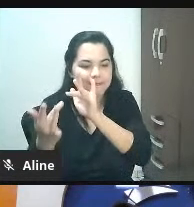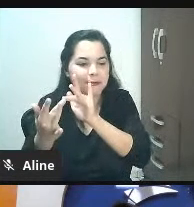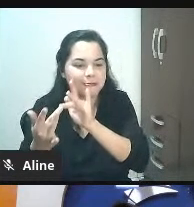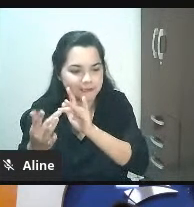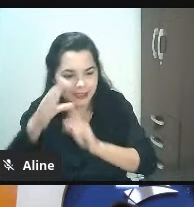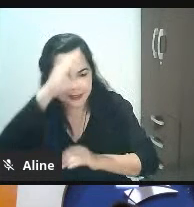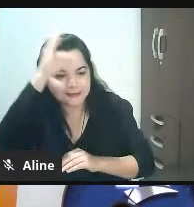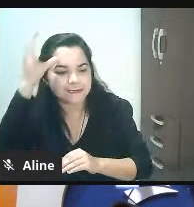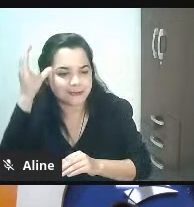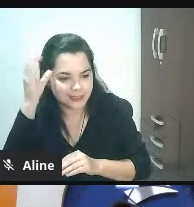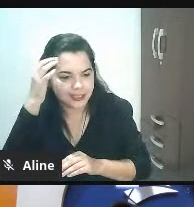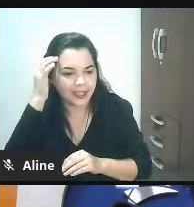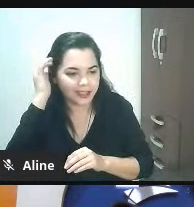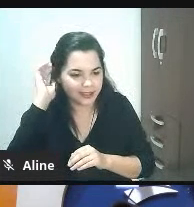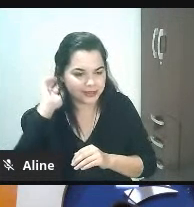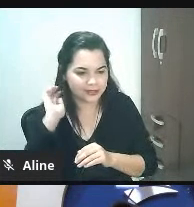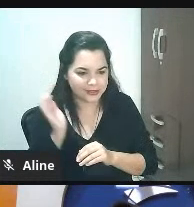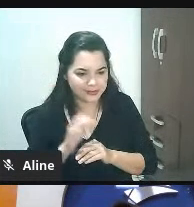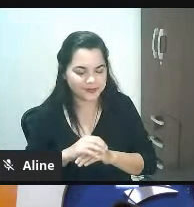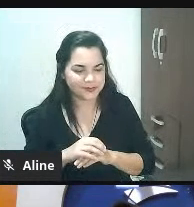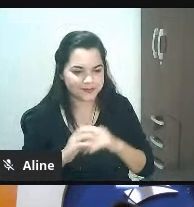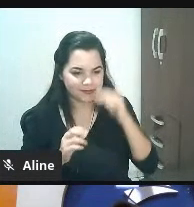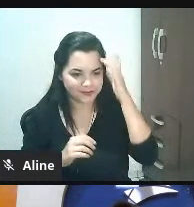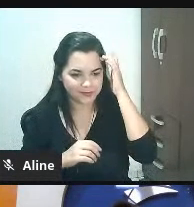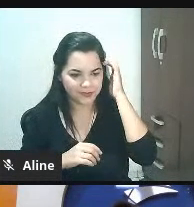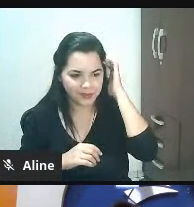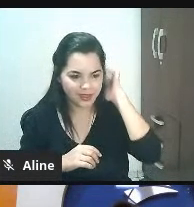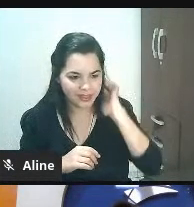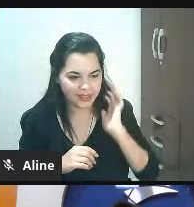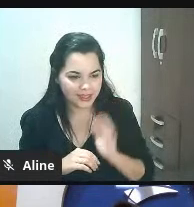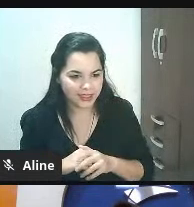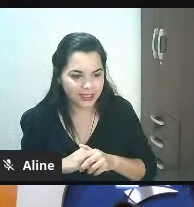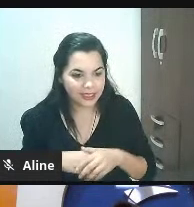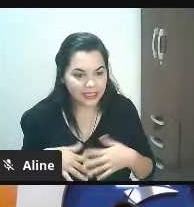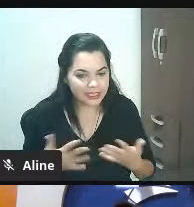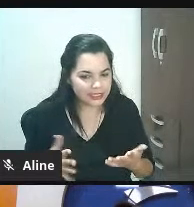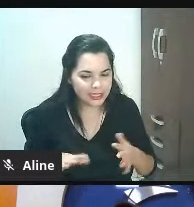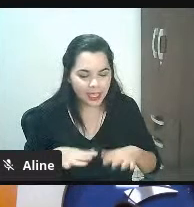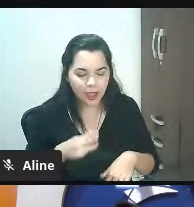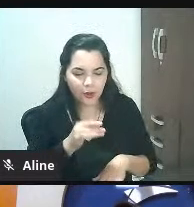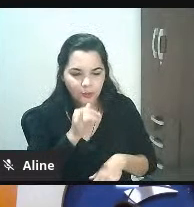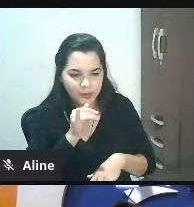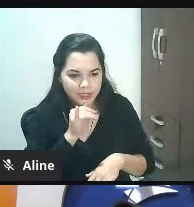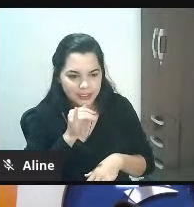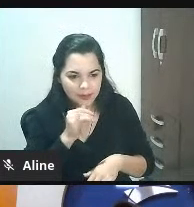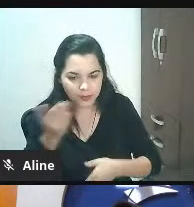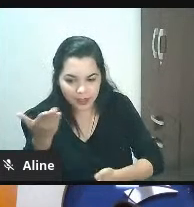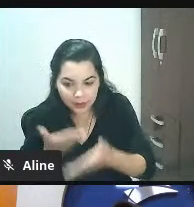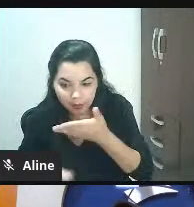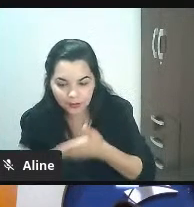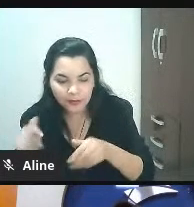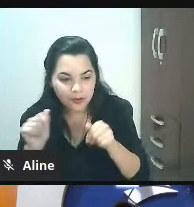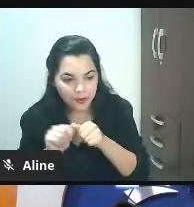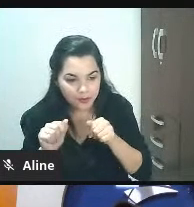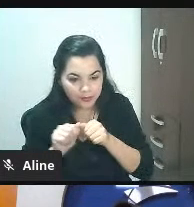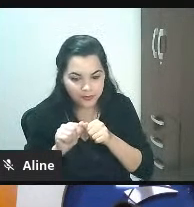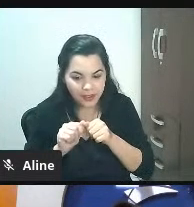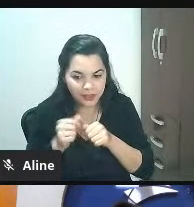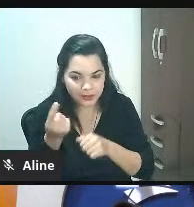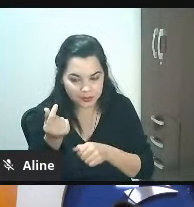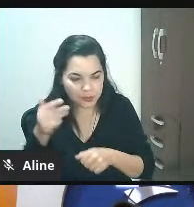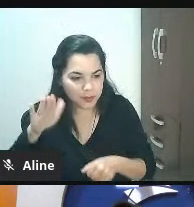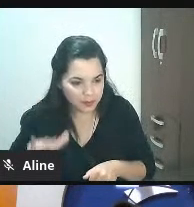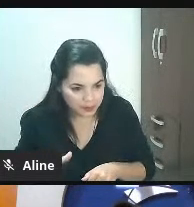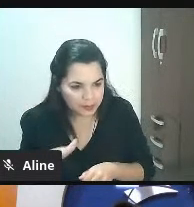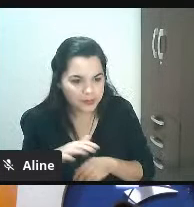imagina que eu estou criando conexão eu vou dando insights para ela daqui a três insights para frente eu faço uma oferta para ela isso é melhor